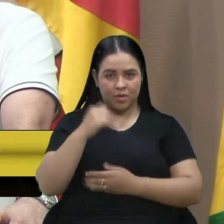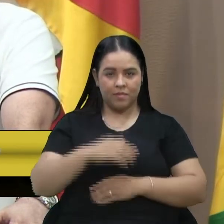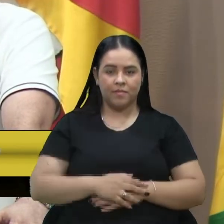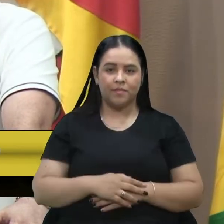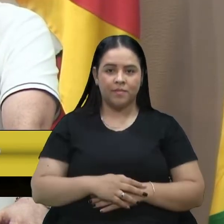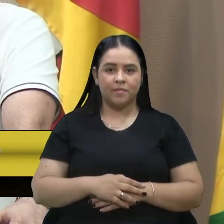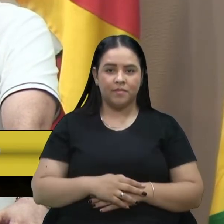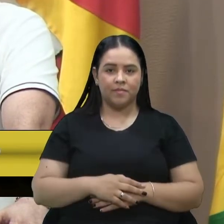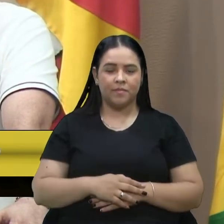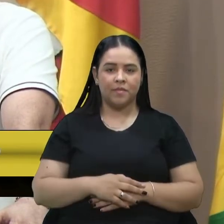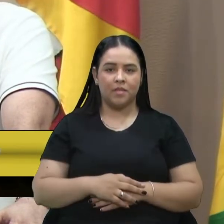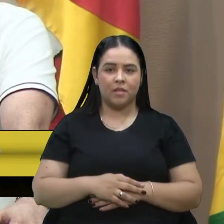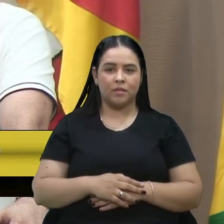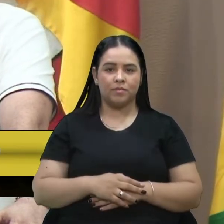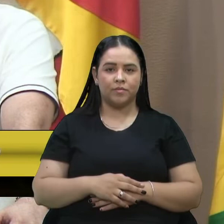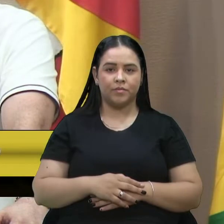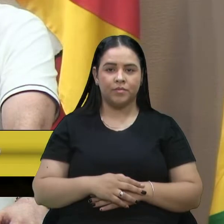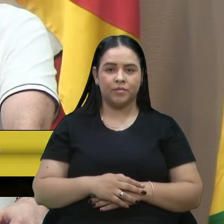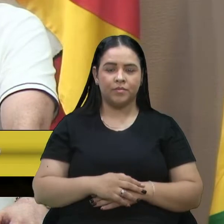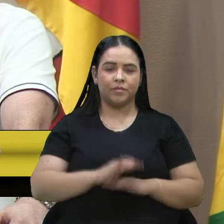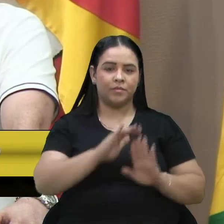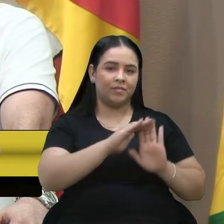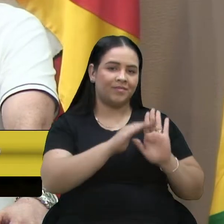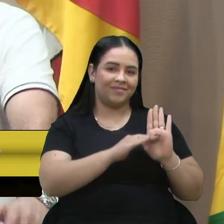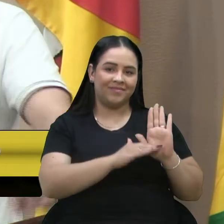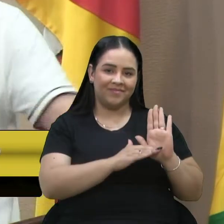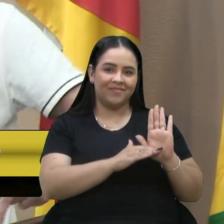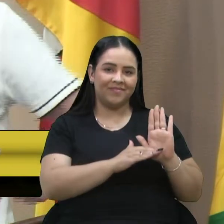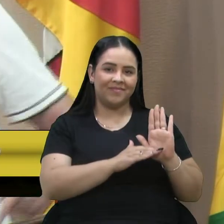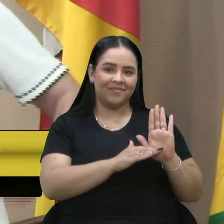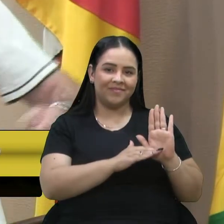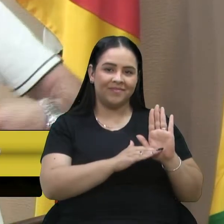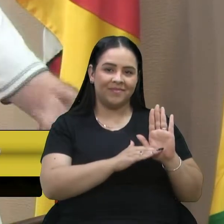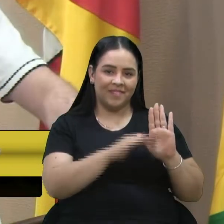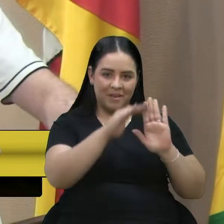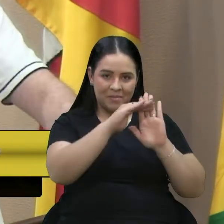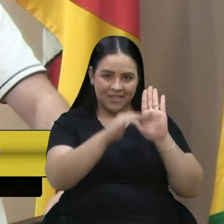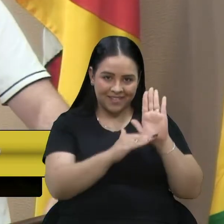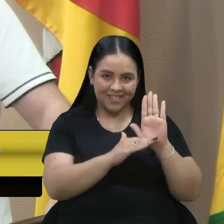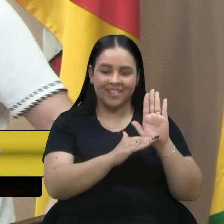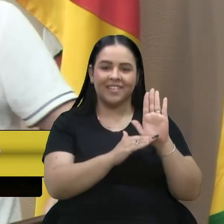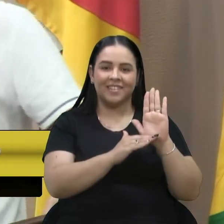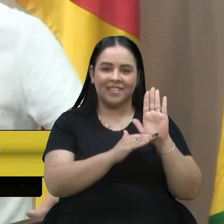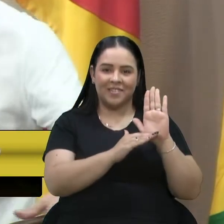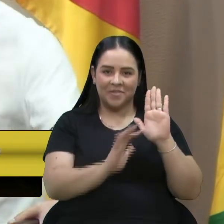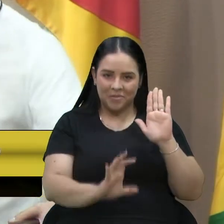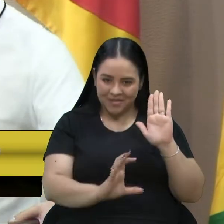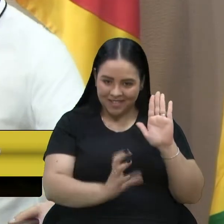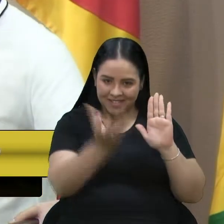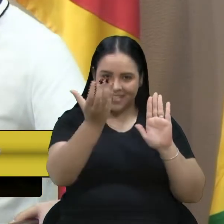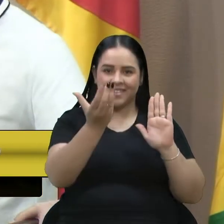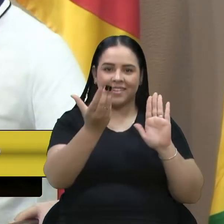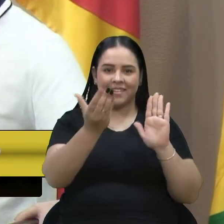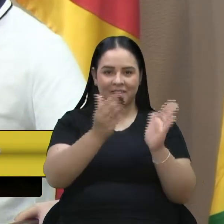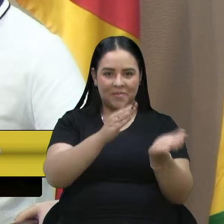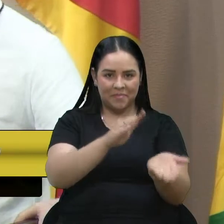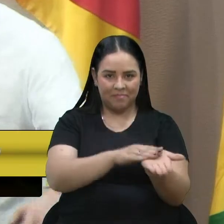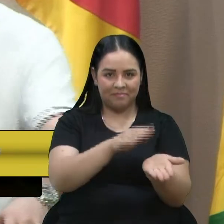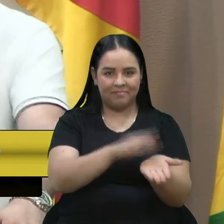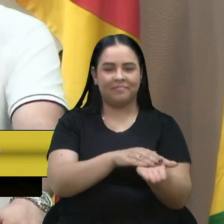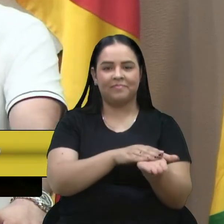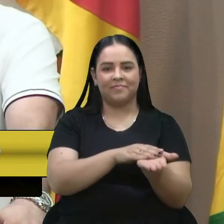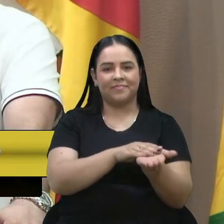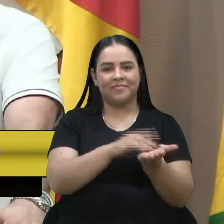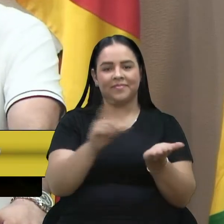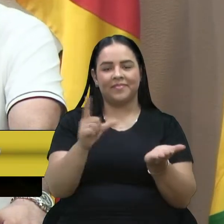que as pautas, vai ser meio redundante agora, que as pautas sejam pautadas nessa casa, que